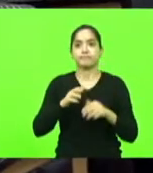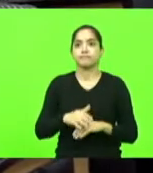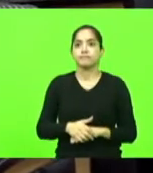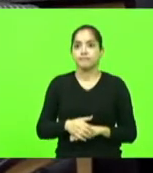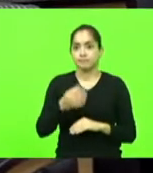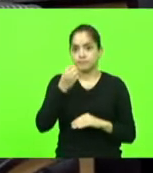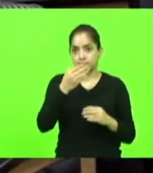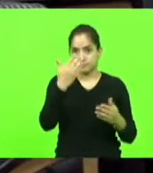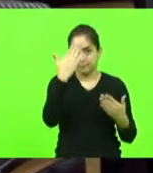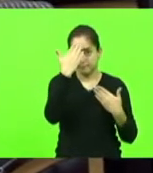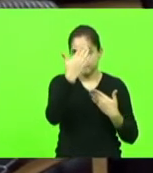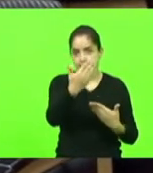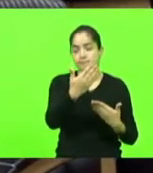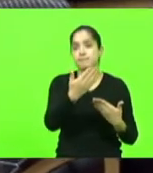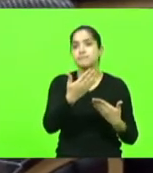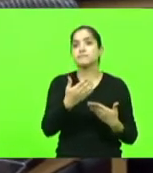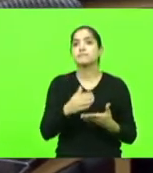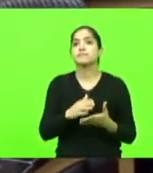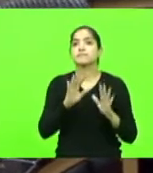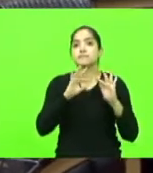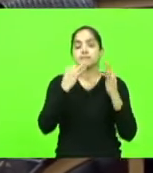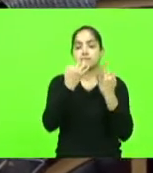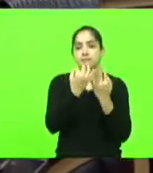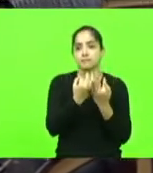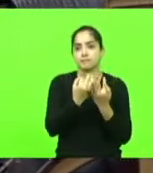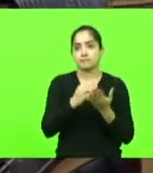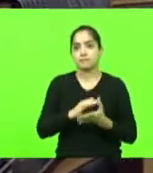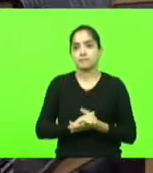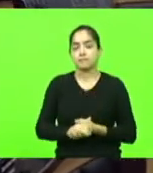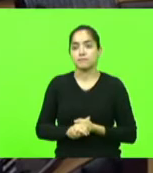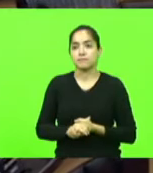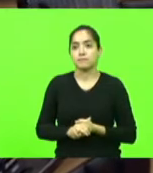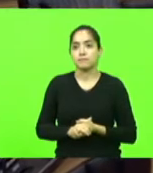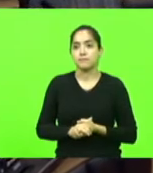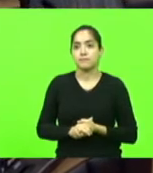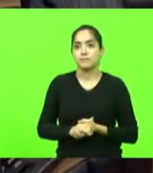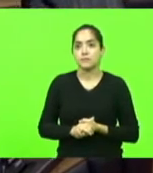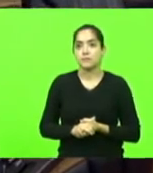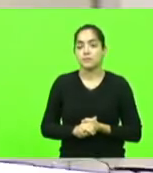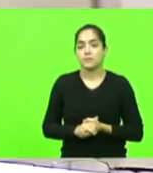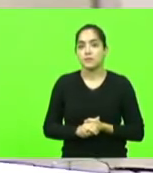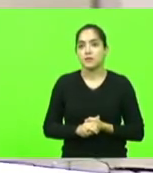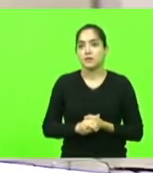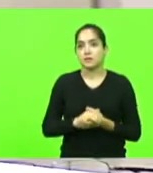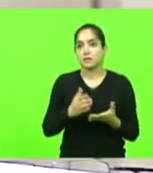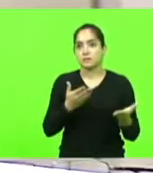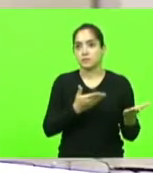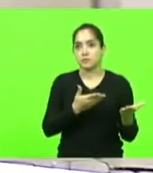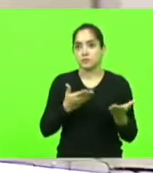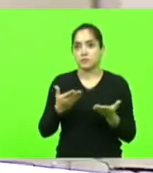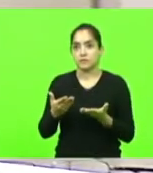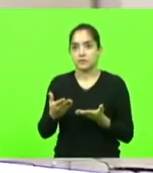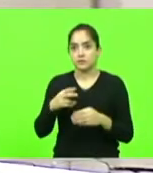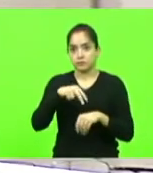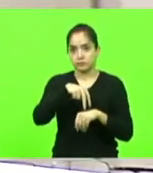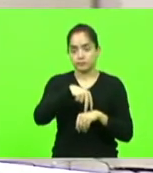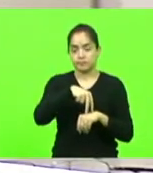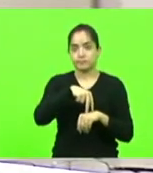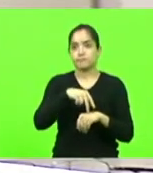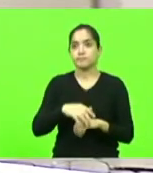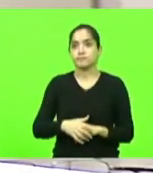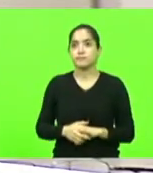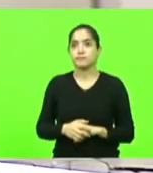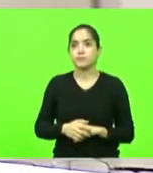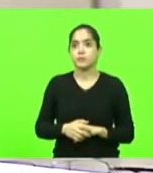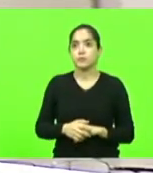da esposa, familiares do deputado Frigo. E convido o deputado Frigo que vem